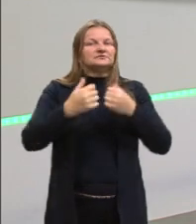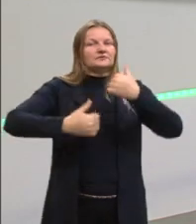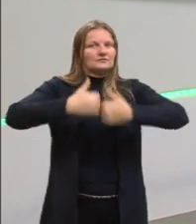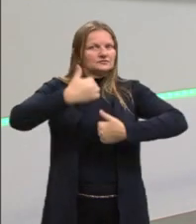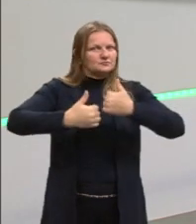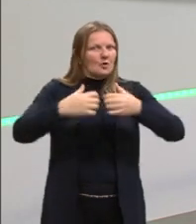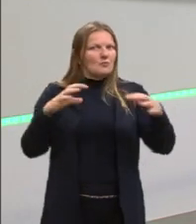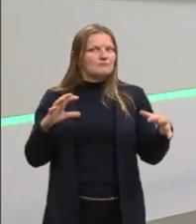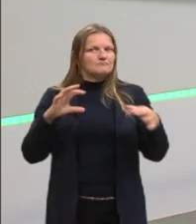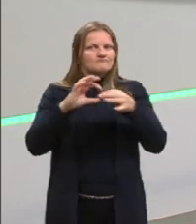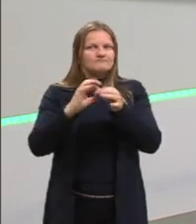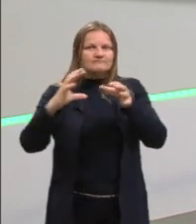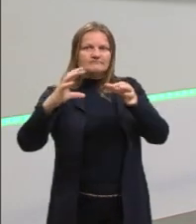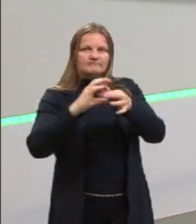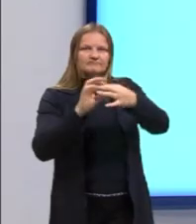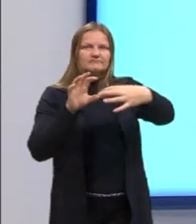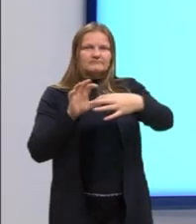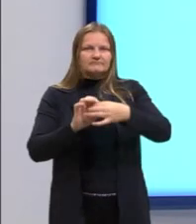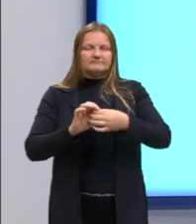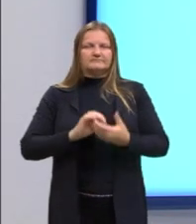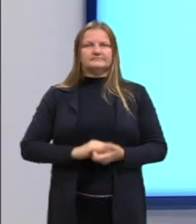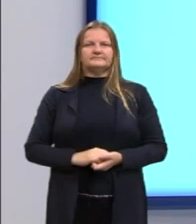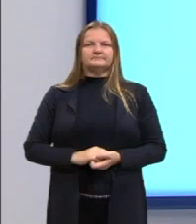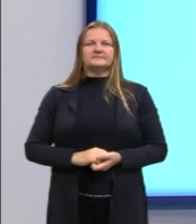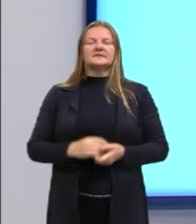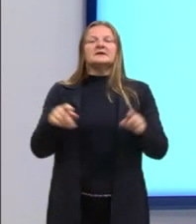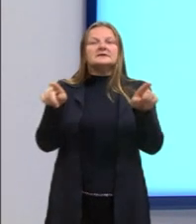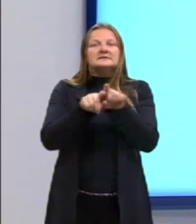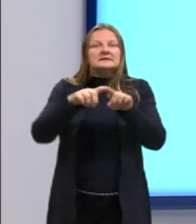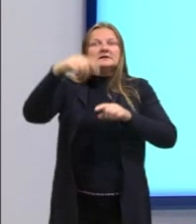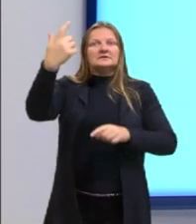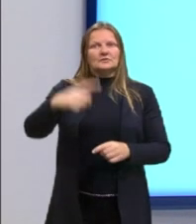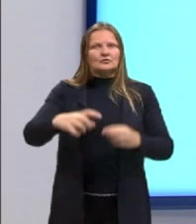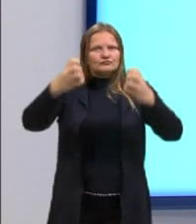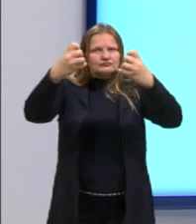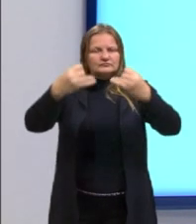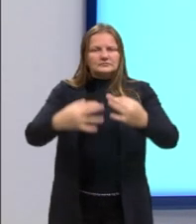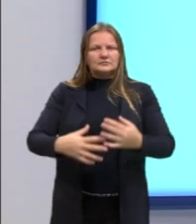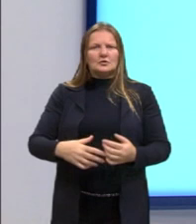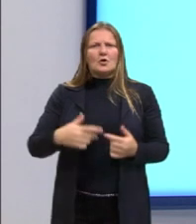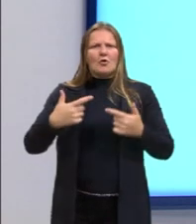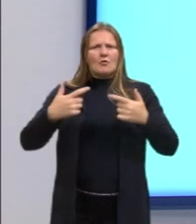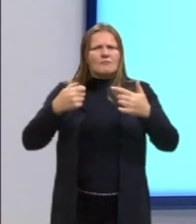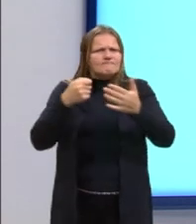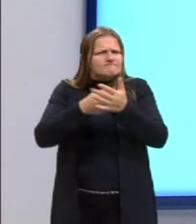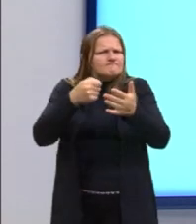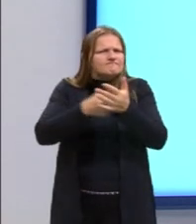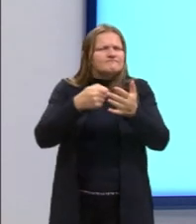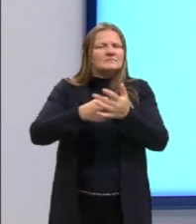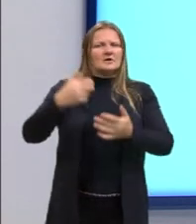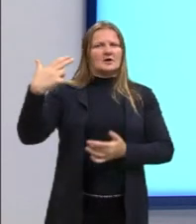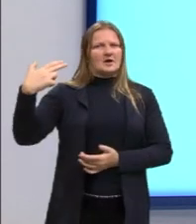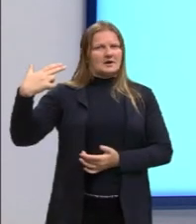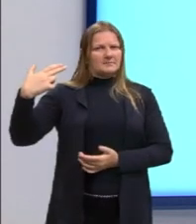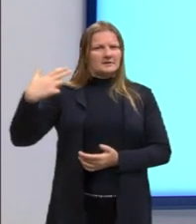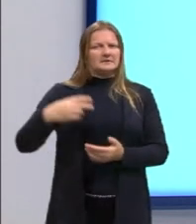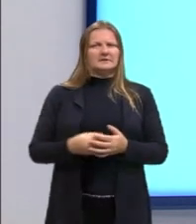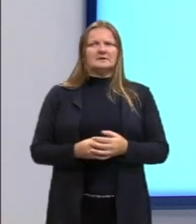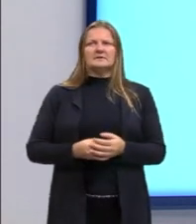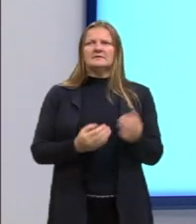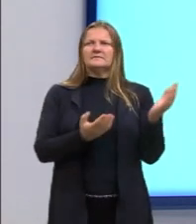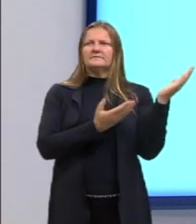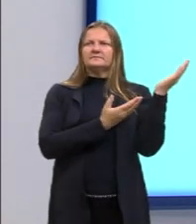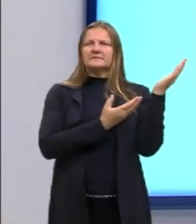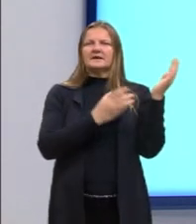futebol. E, falando de novo sobre a luta armada, aqui temos Carlos